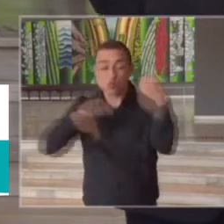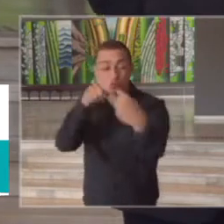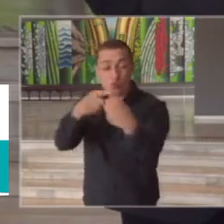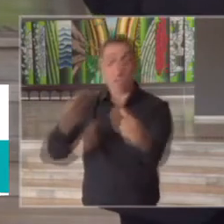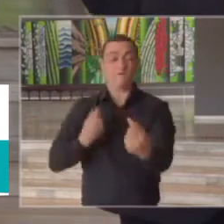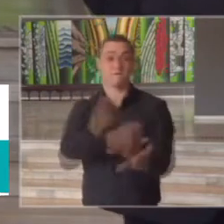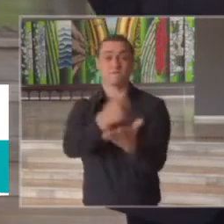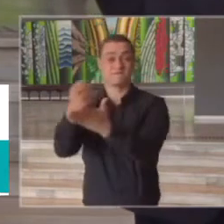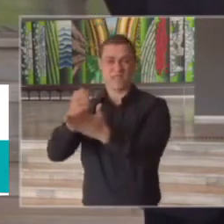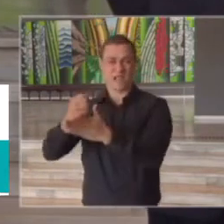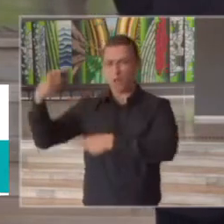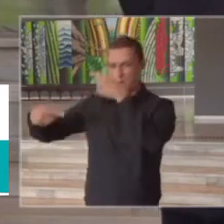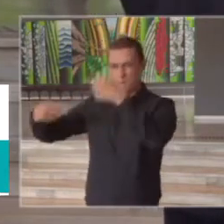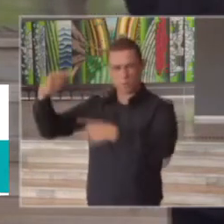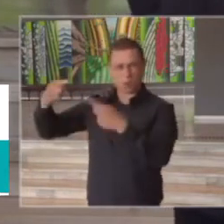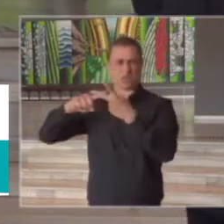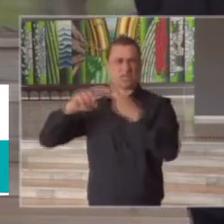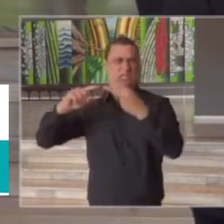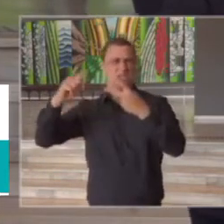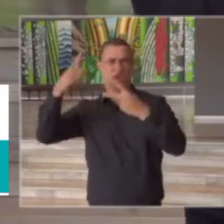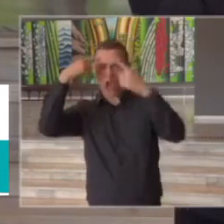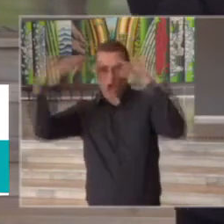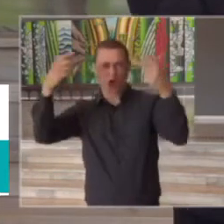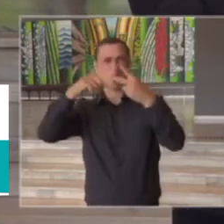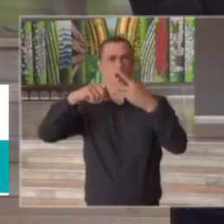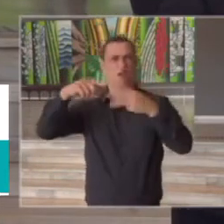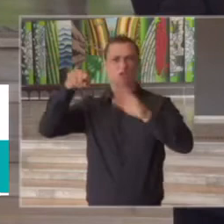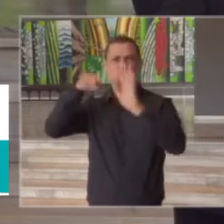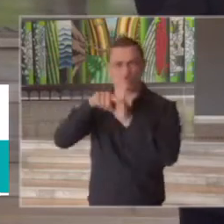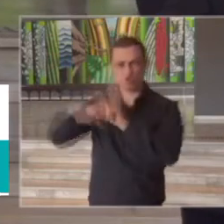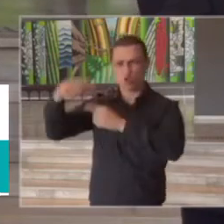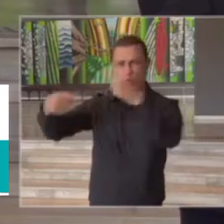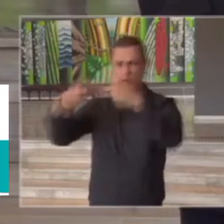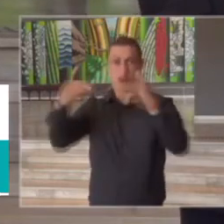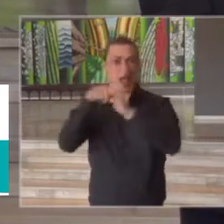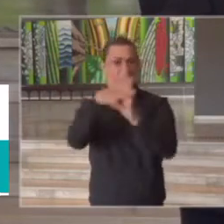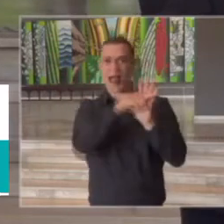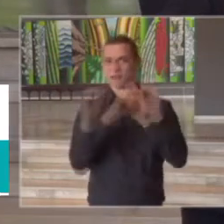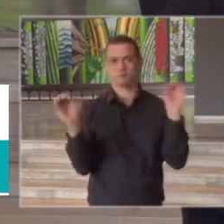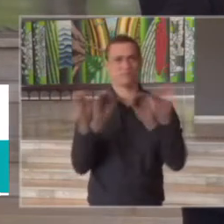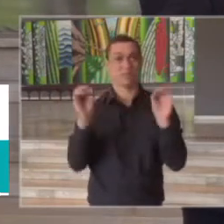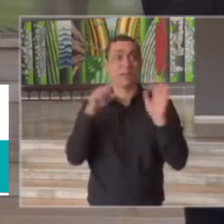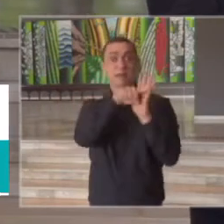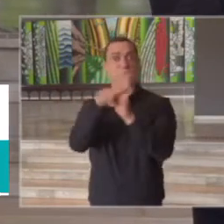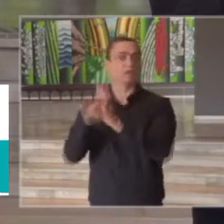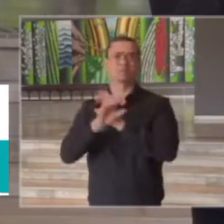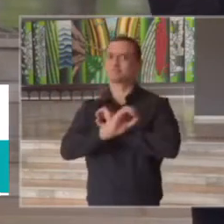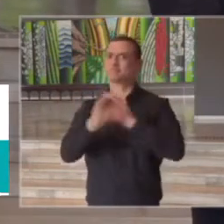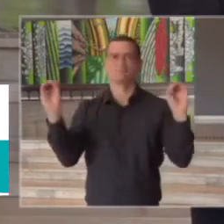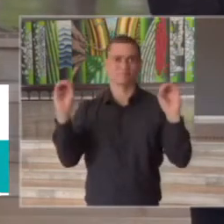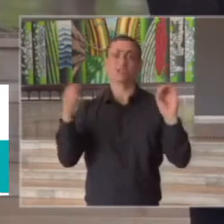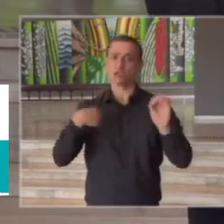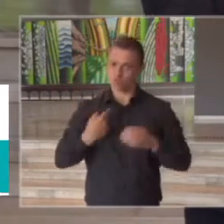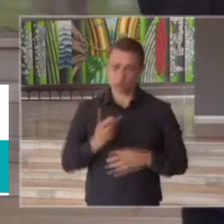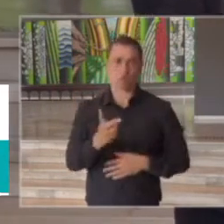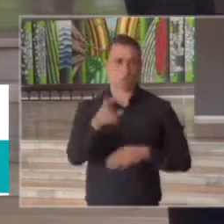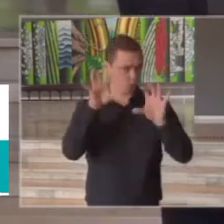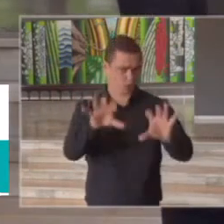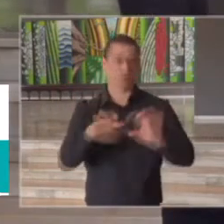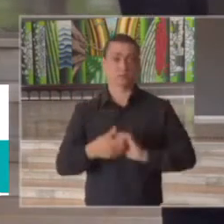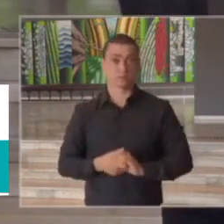política nem contexto político nem análise política e nem pesquisa política e assim vamos continuar